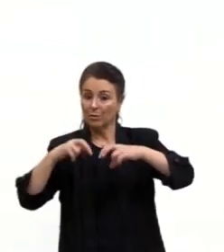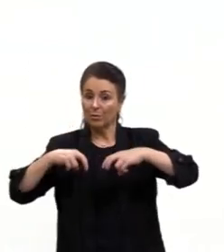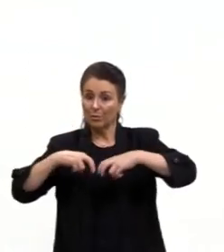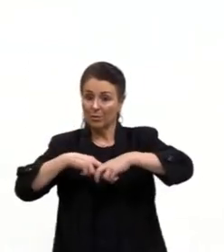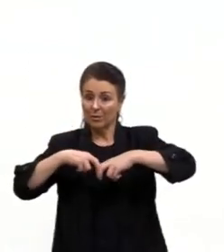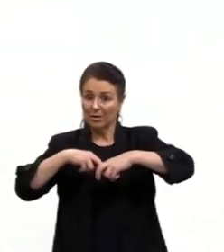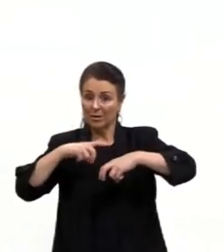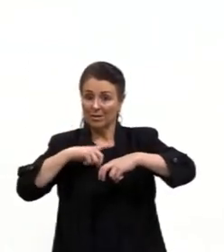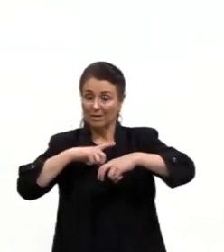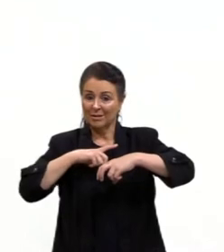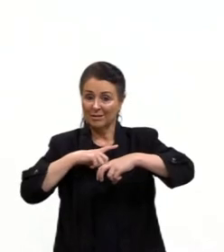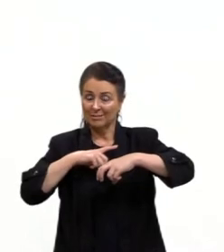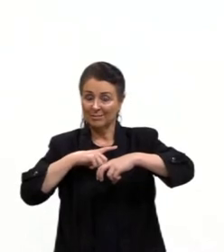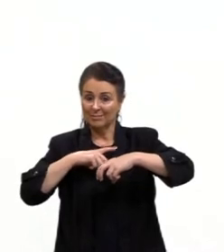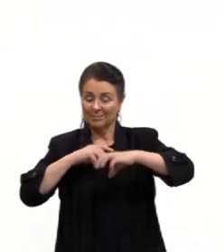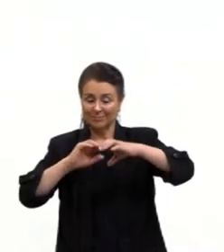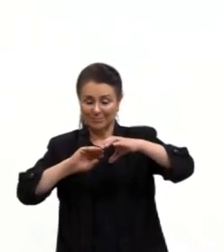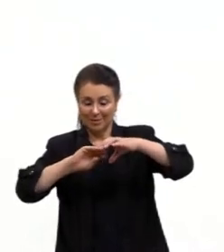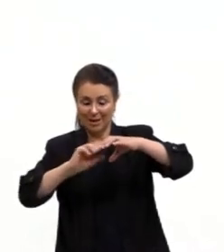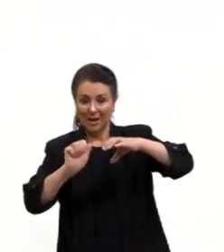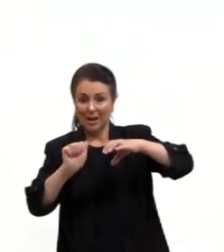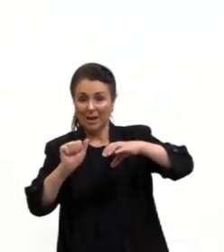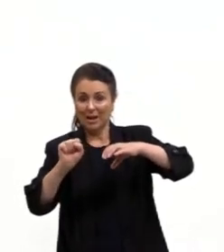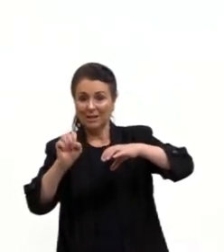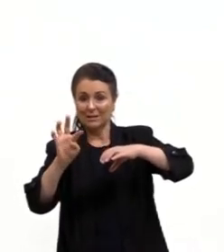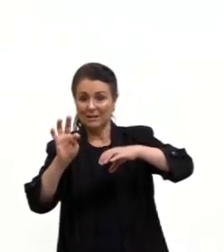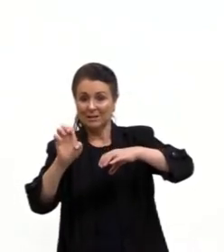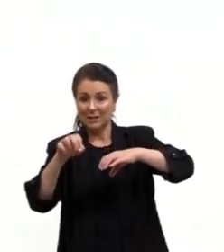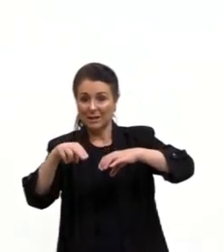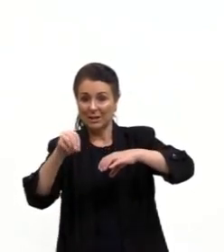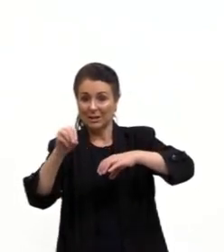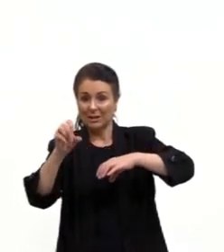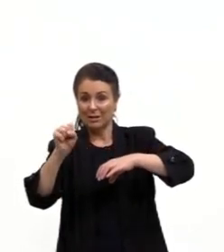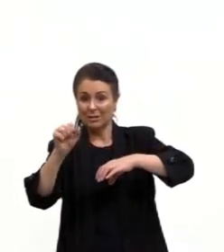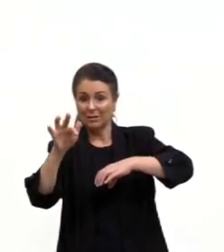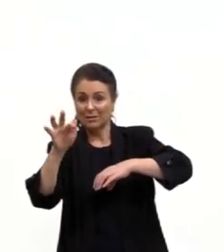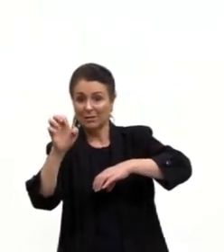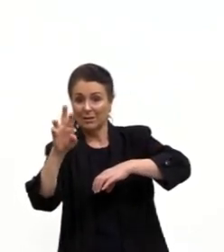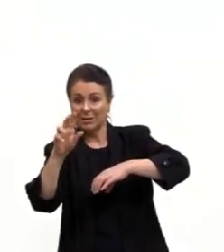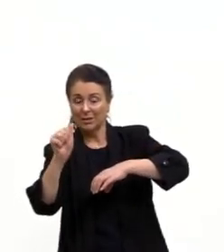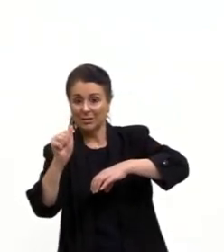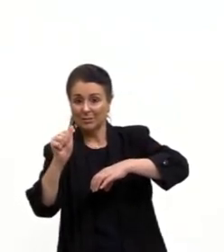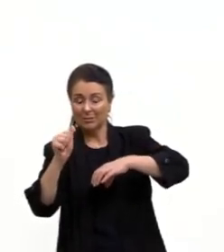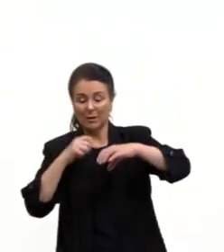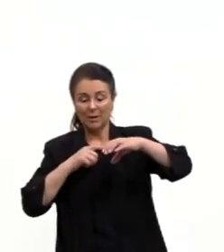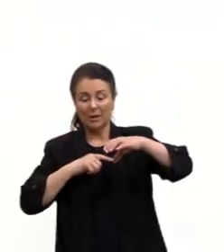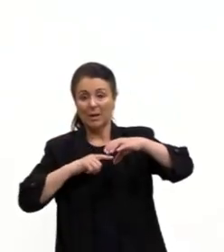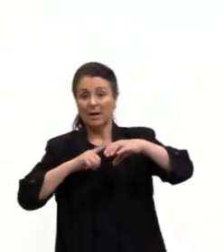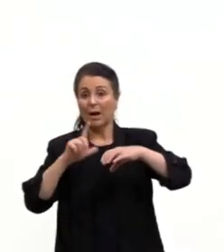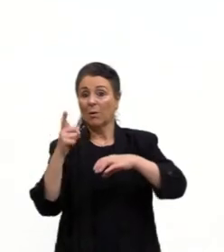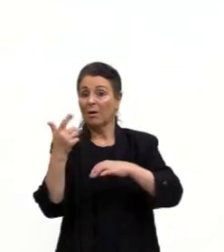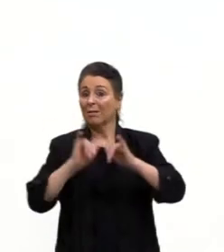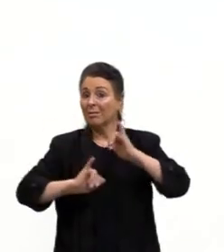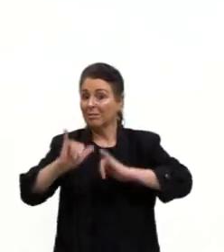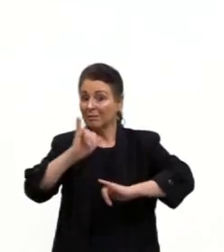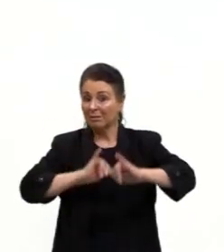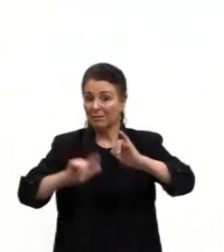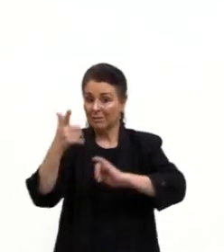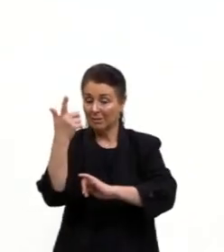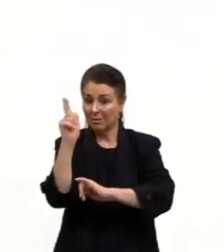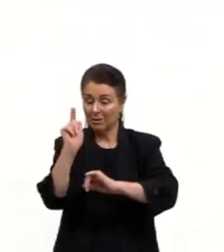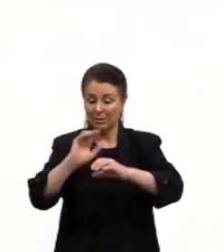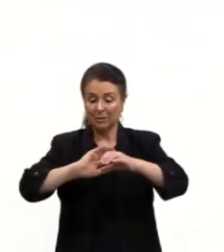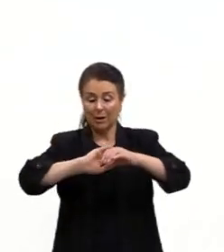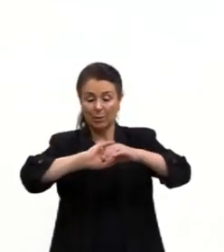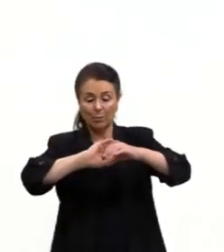astenosfera, certo? Que vai ser essa concepção aí diferente. Já na geoquímica, então, nós vamos ter o manto superior e o